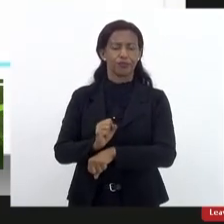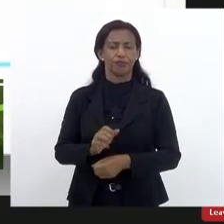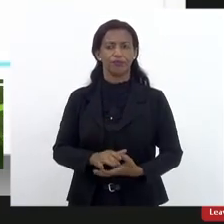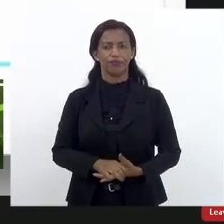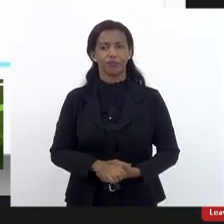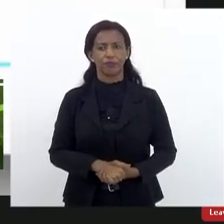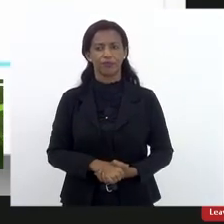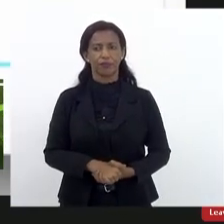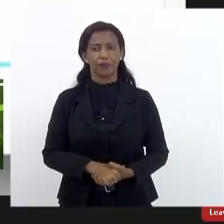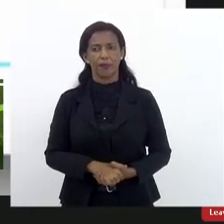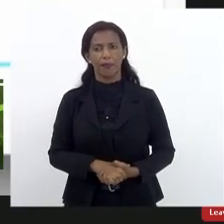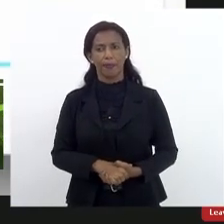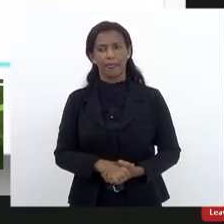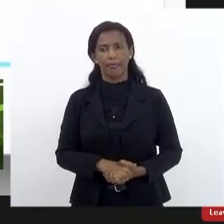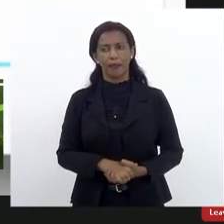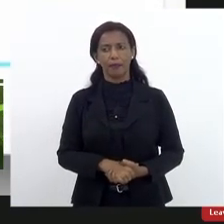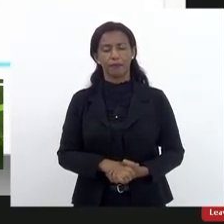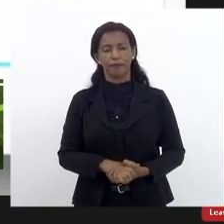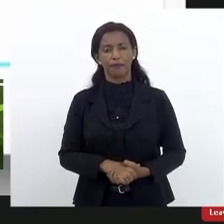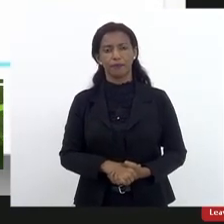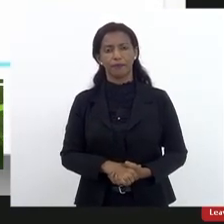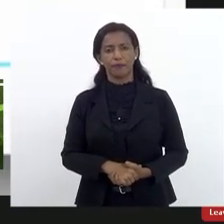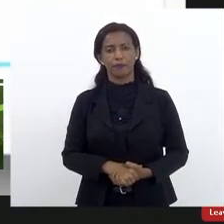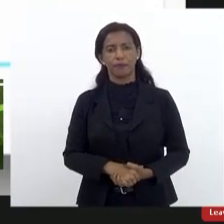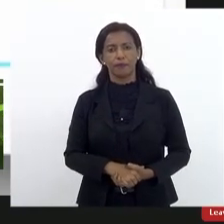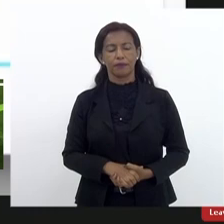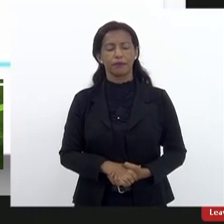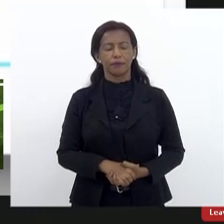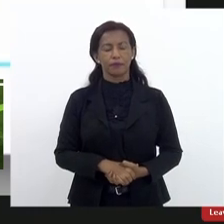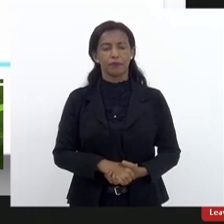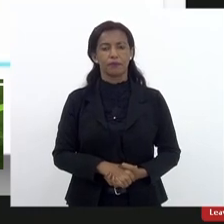E, bom, o meu último posicionamento,